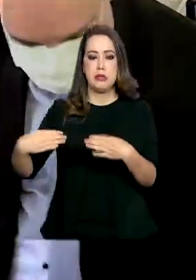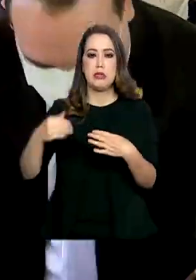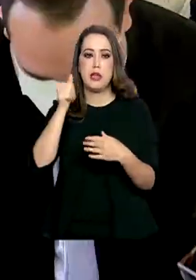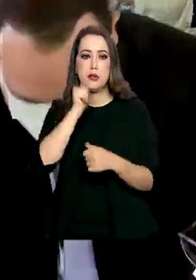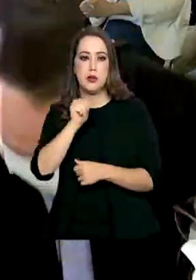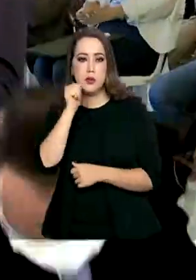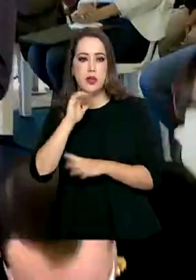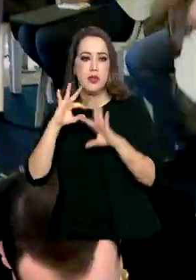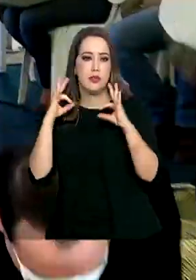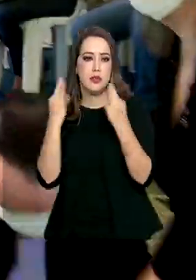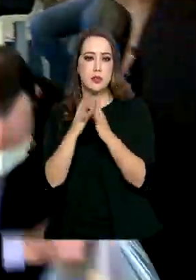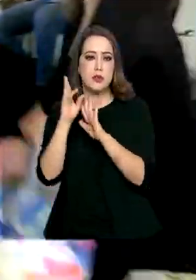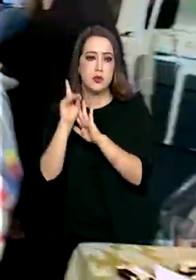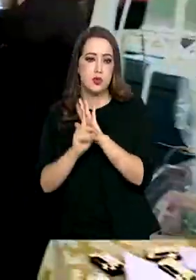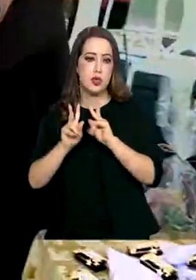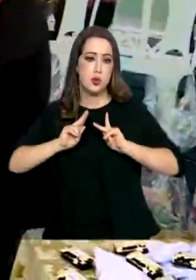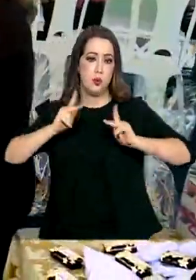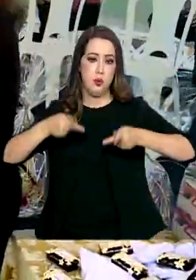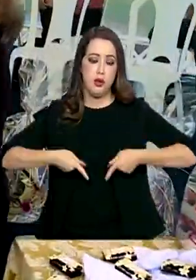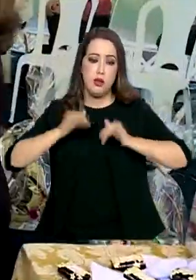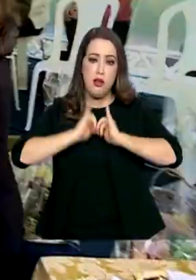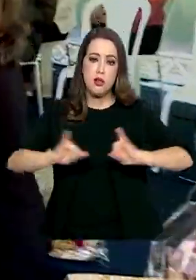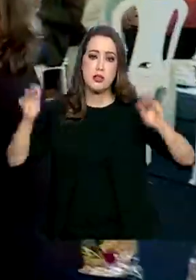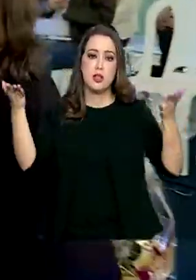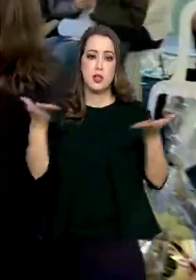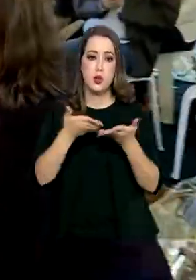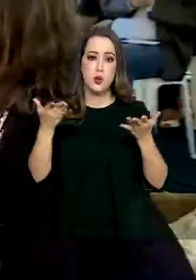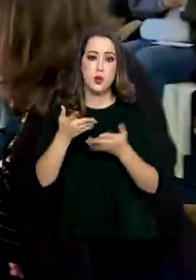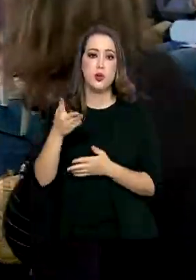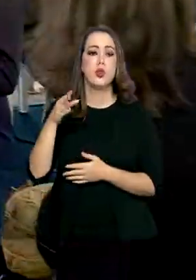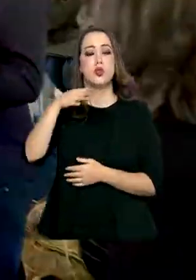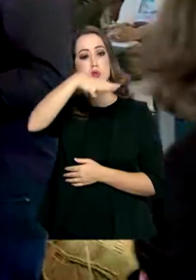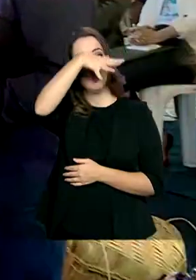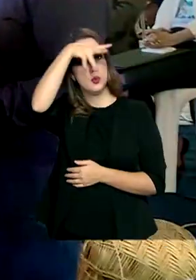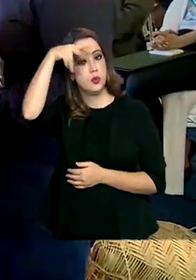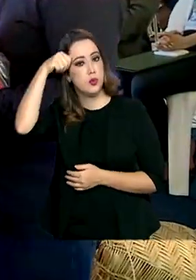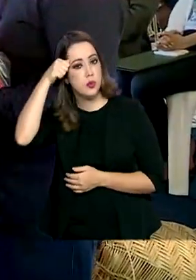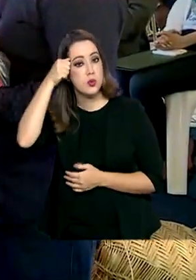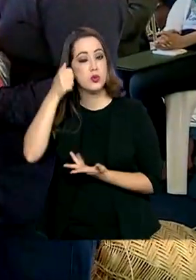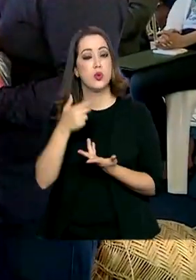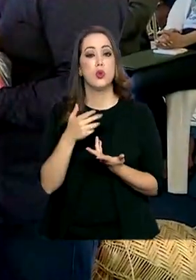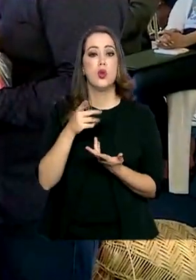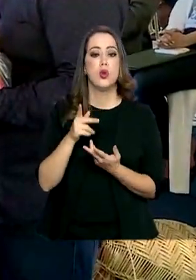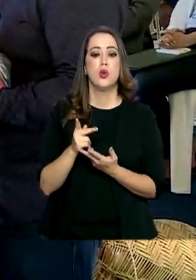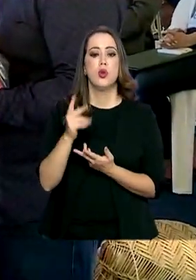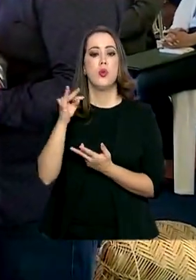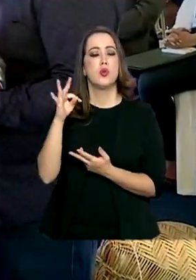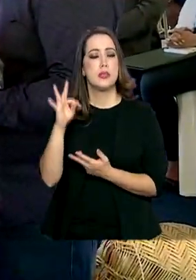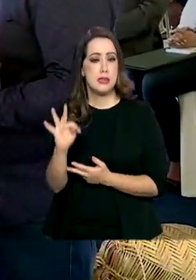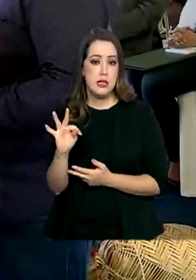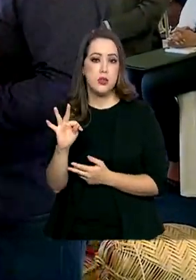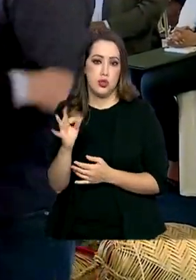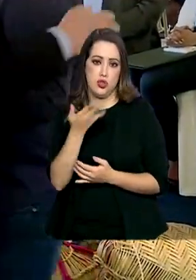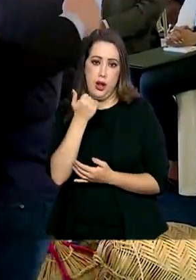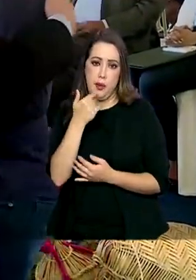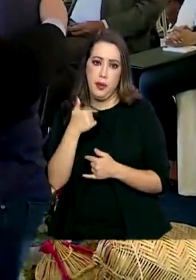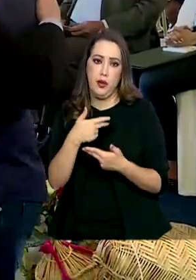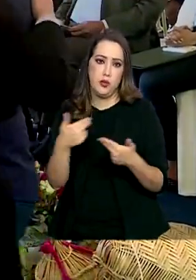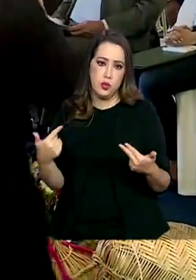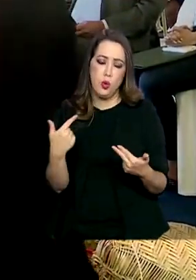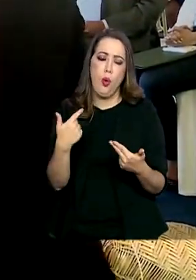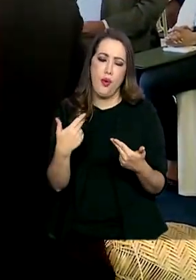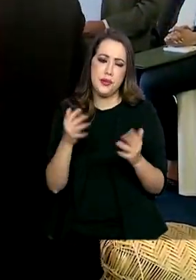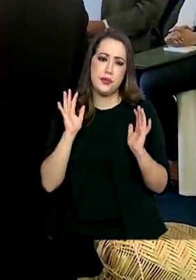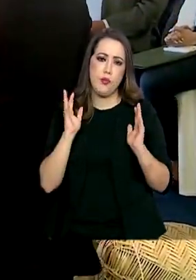Família e dos Direitos Humanos, foi lançada hoje na cidade de Rondonópolis, em Mato Grosso. Os kits contam com alimentos